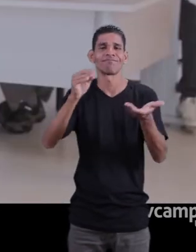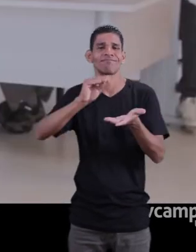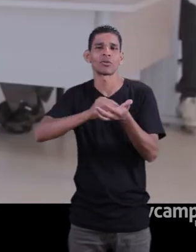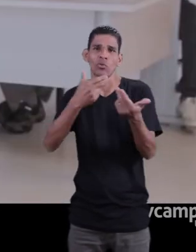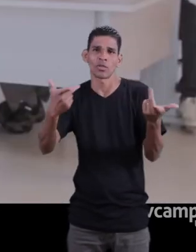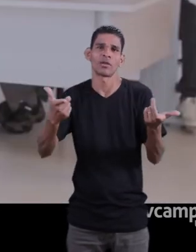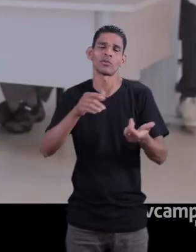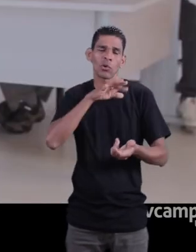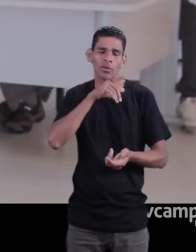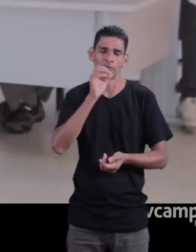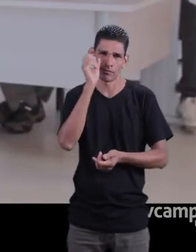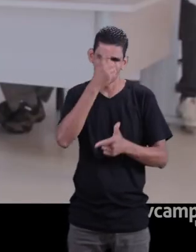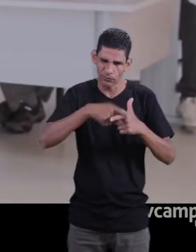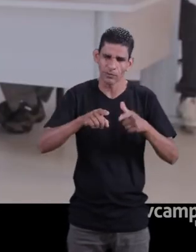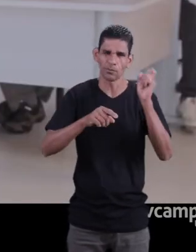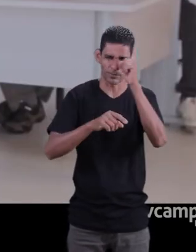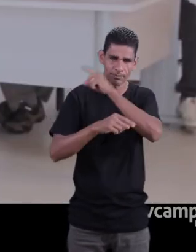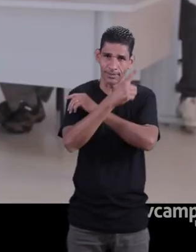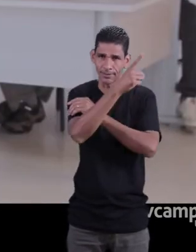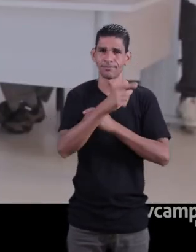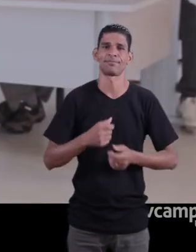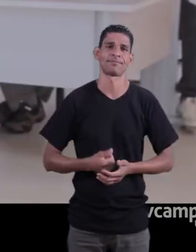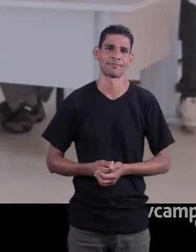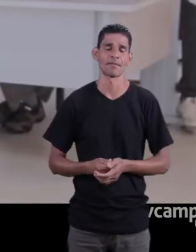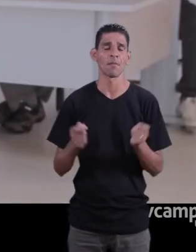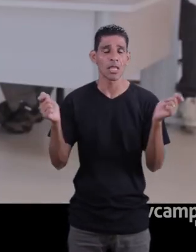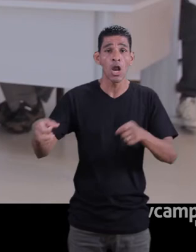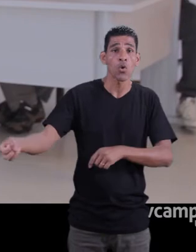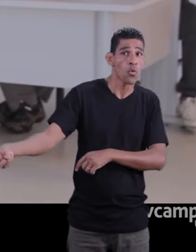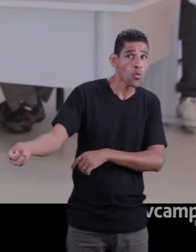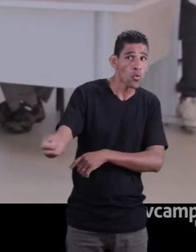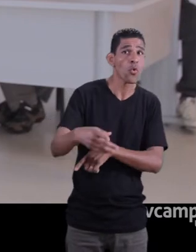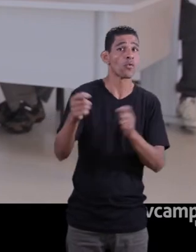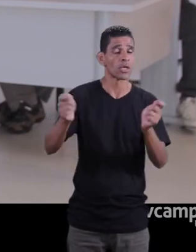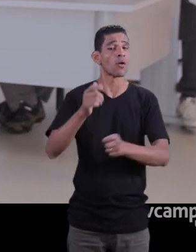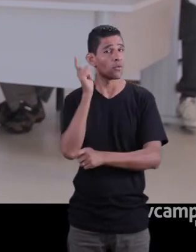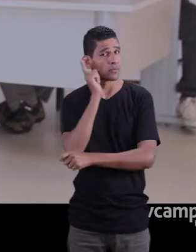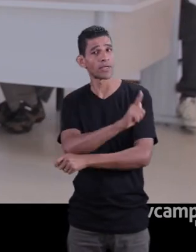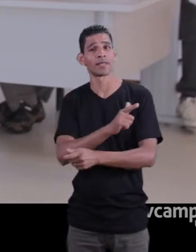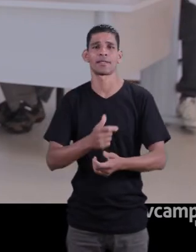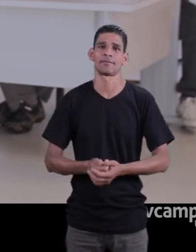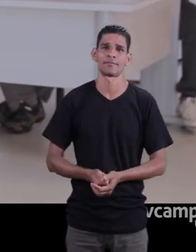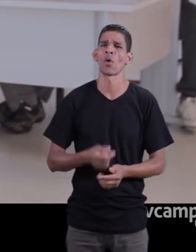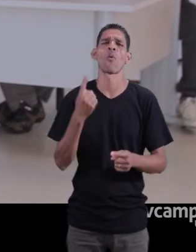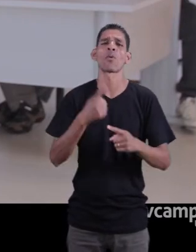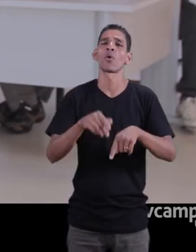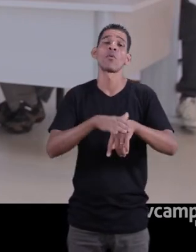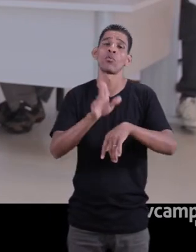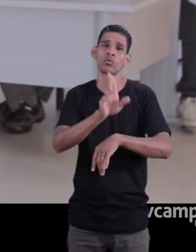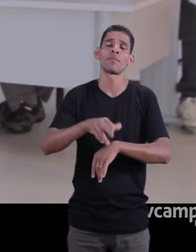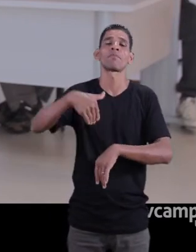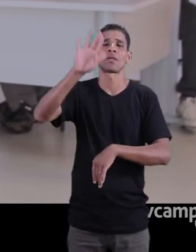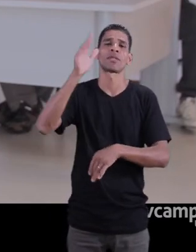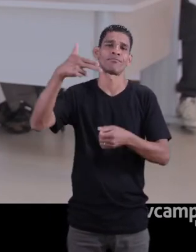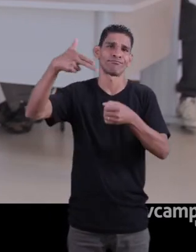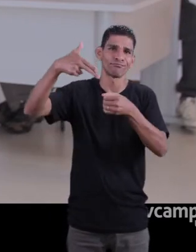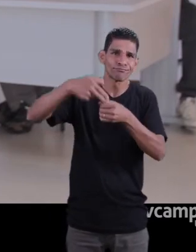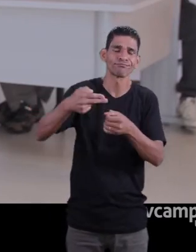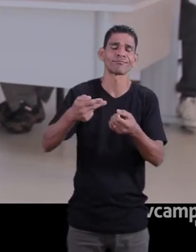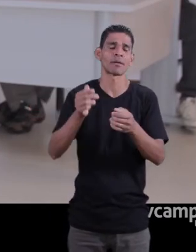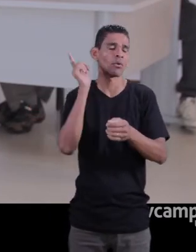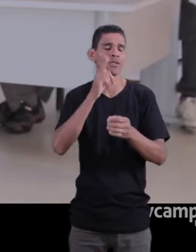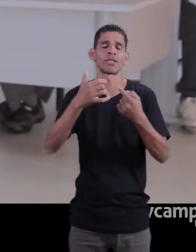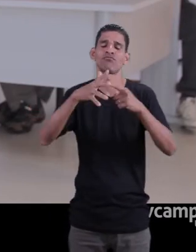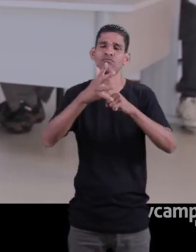está bem criticada nesse sentido, porque a gente usa mais o combustível para